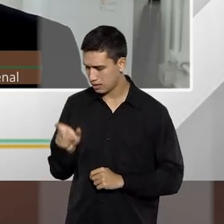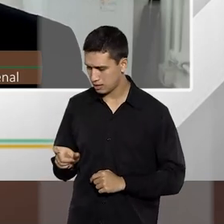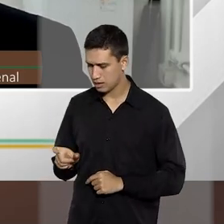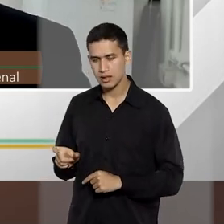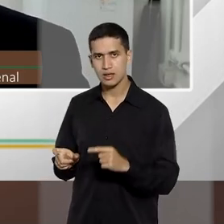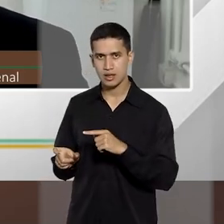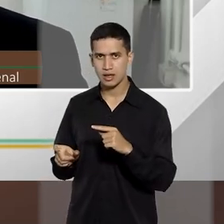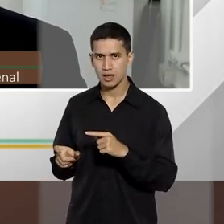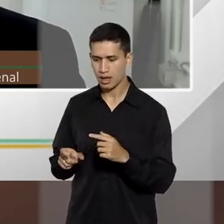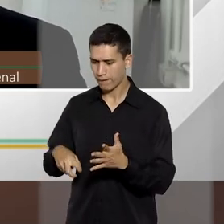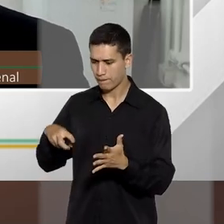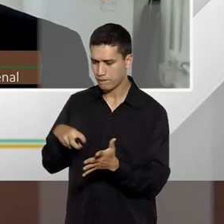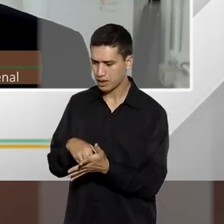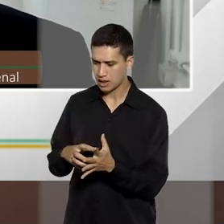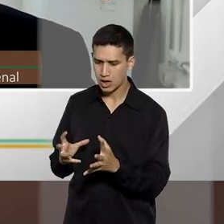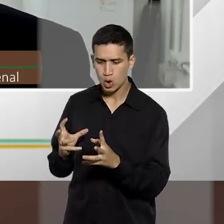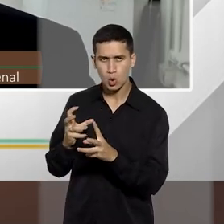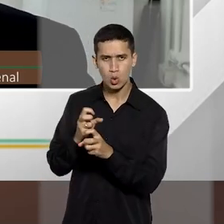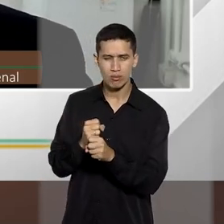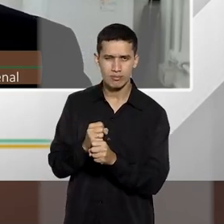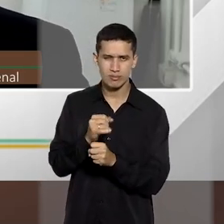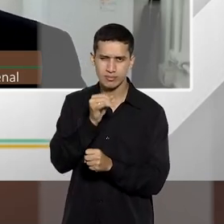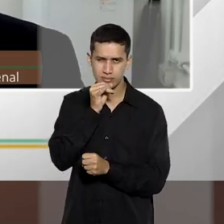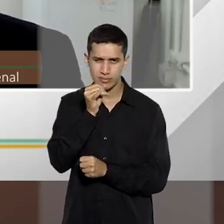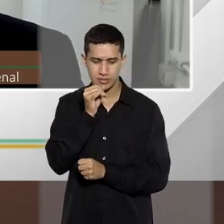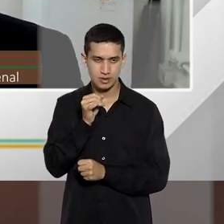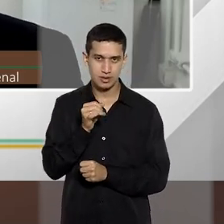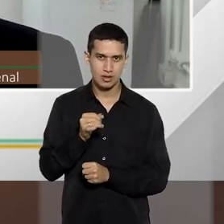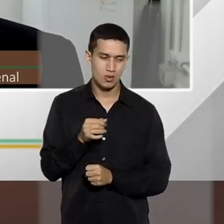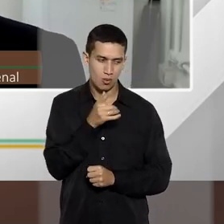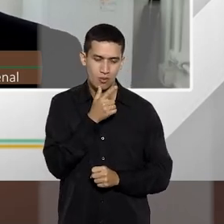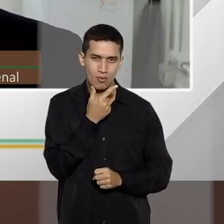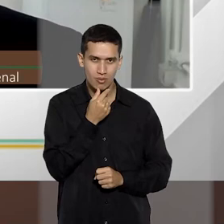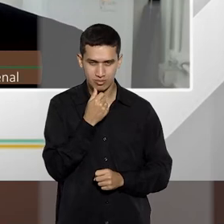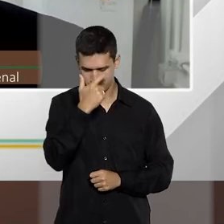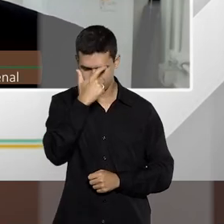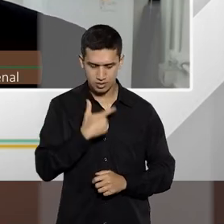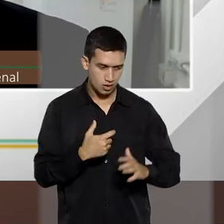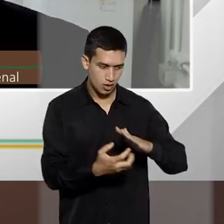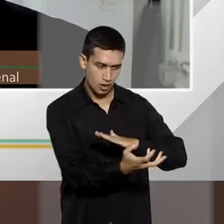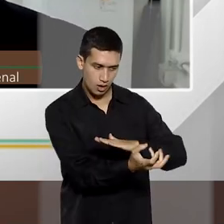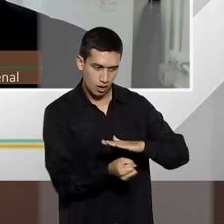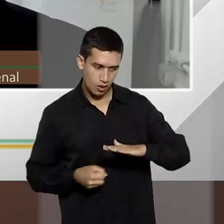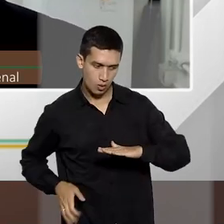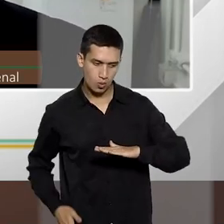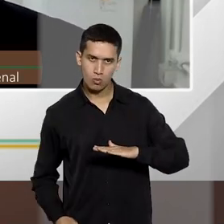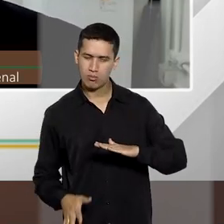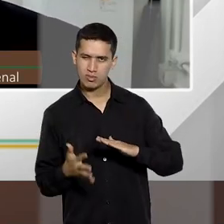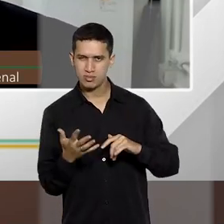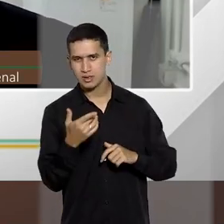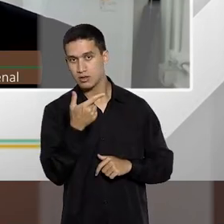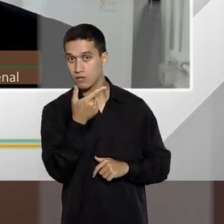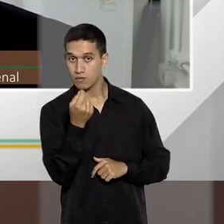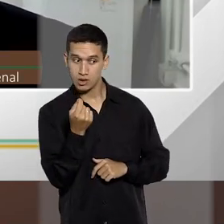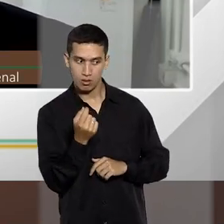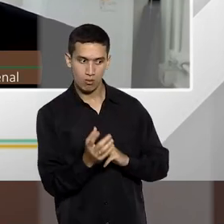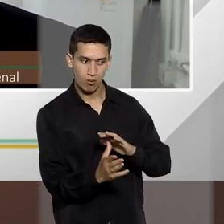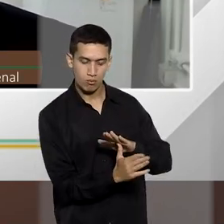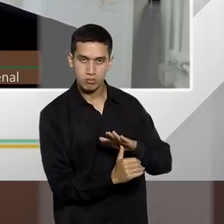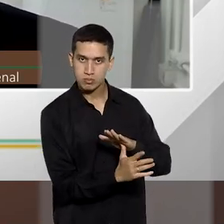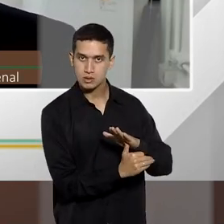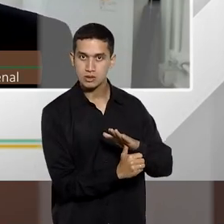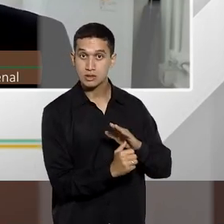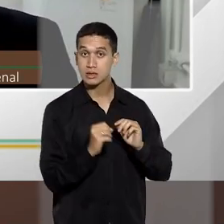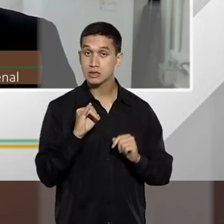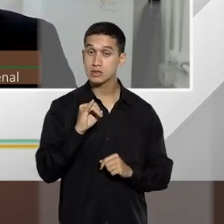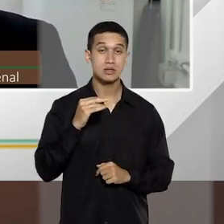o juiz fosse somar cada furto, vamos supor que sejam dez, quinze, vinte furtos, se ele fosse, o juiz fosse somar todas essas